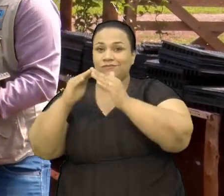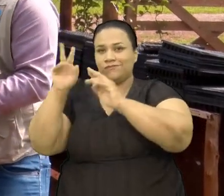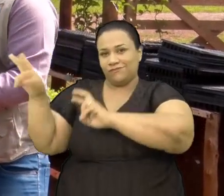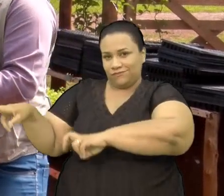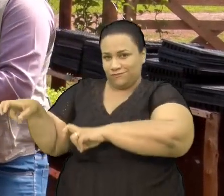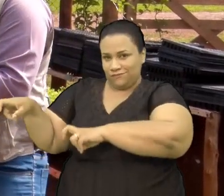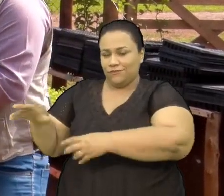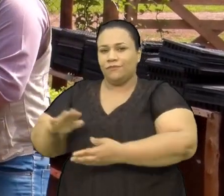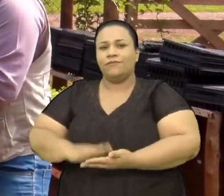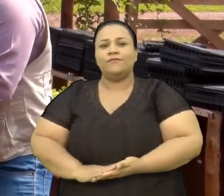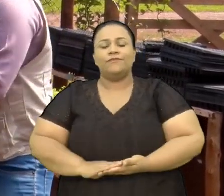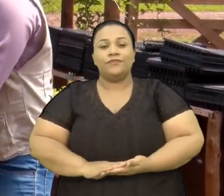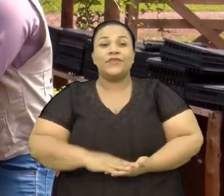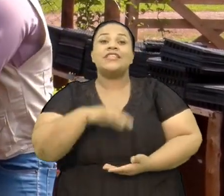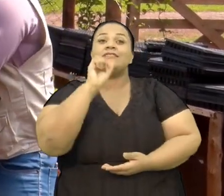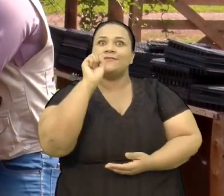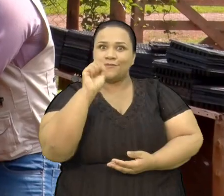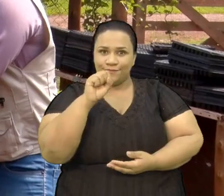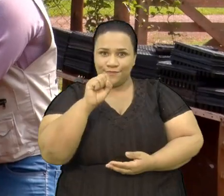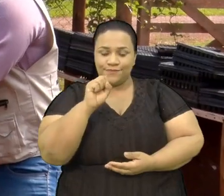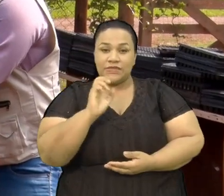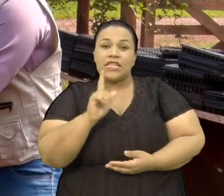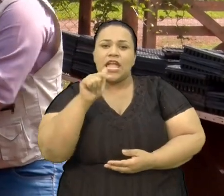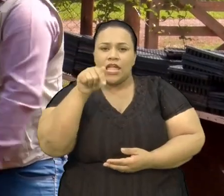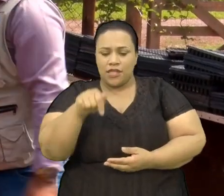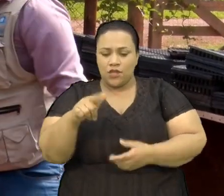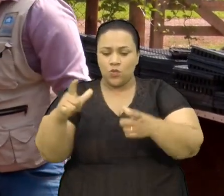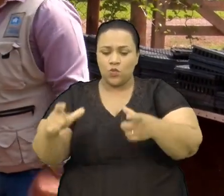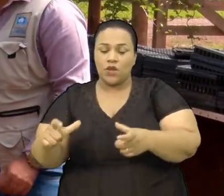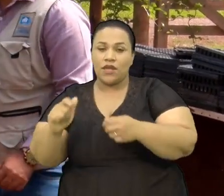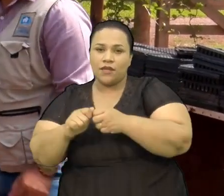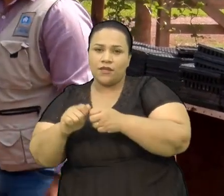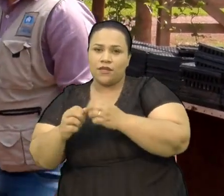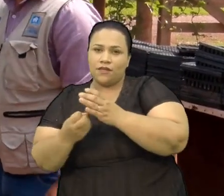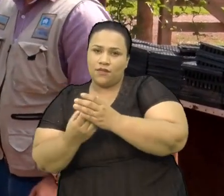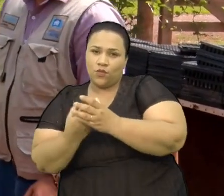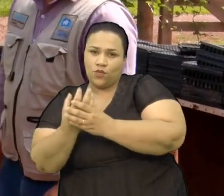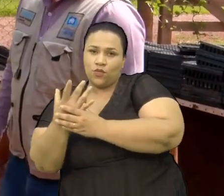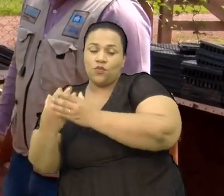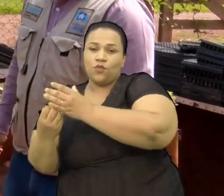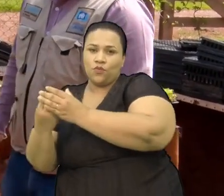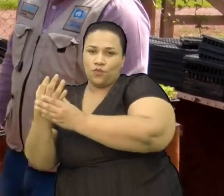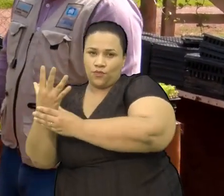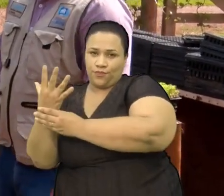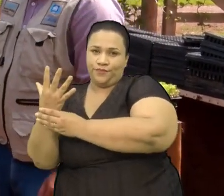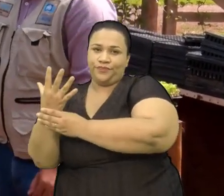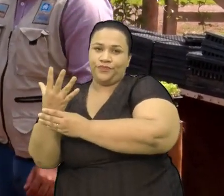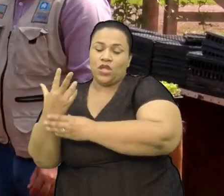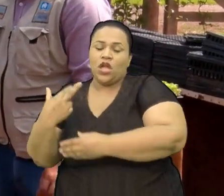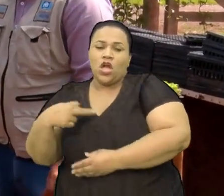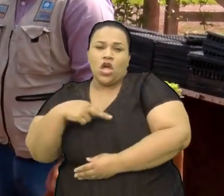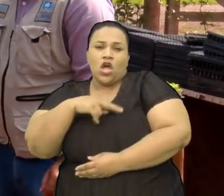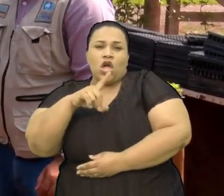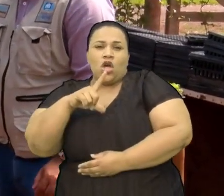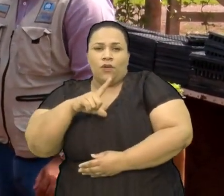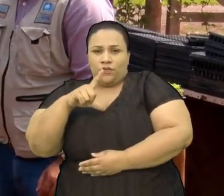Barão Não é isso professor Regivaldo? Sim Aqui no viveiro de mudas Na estufa Nós temos